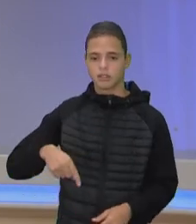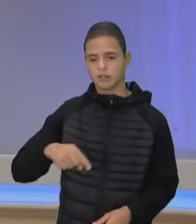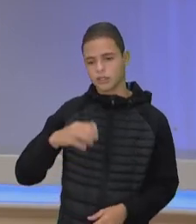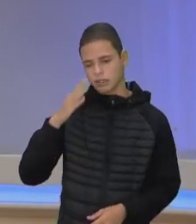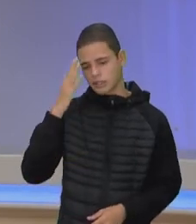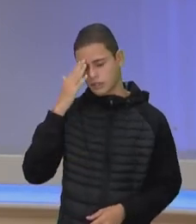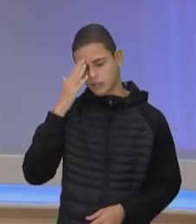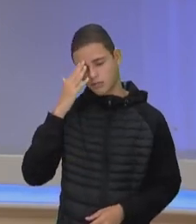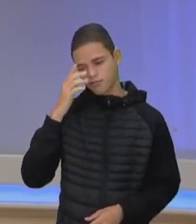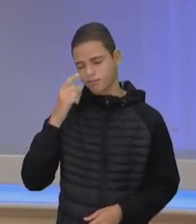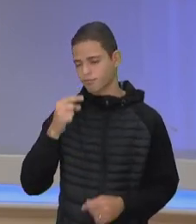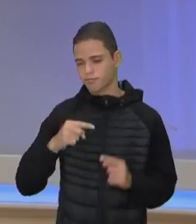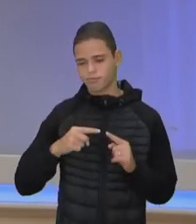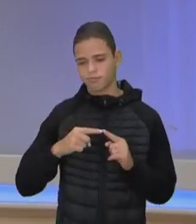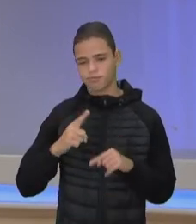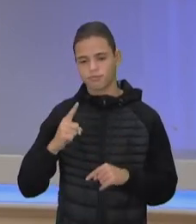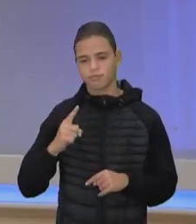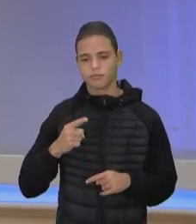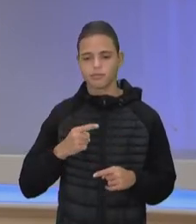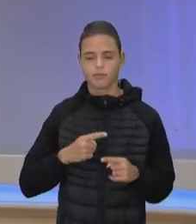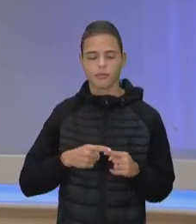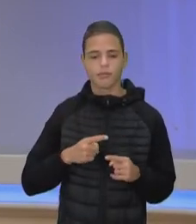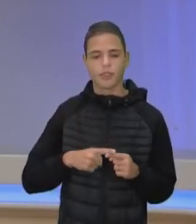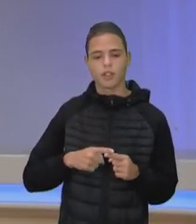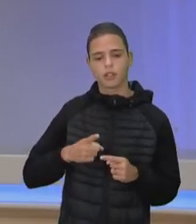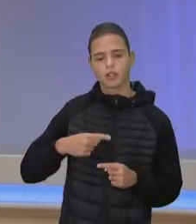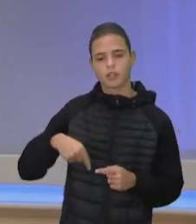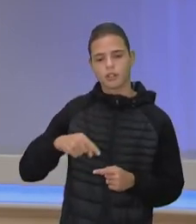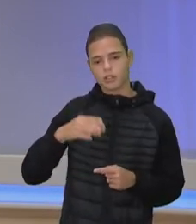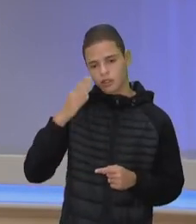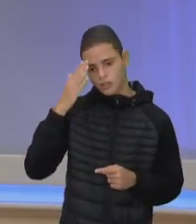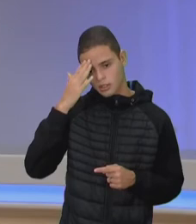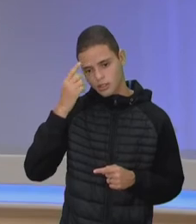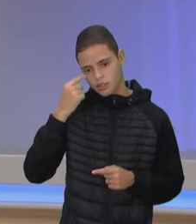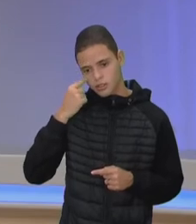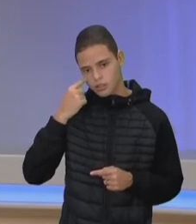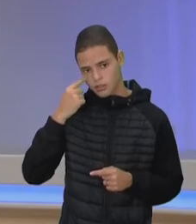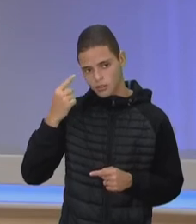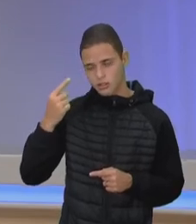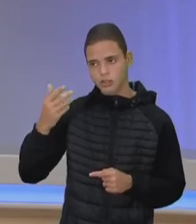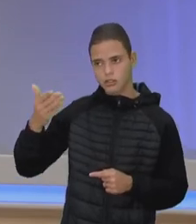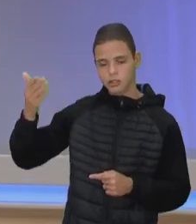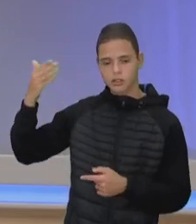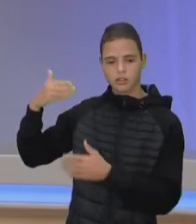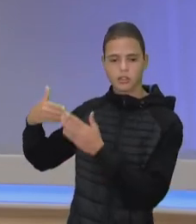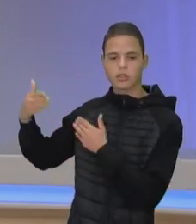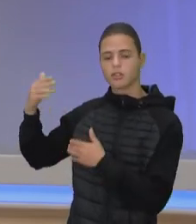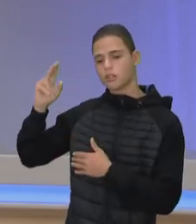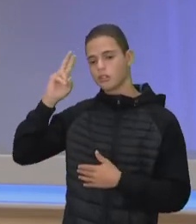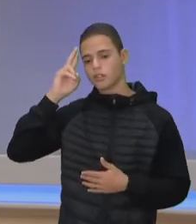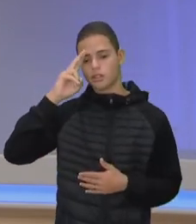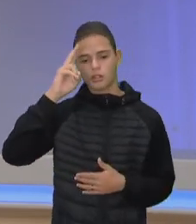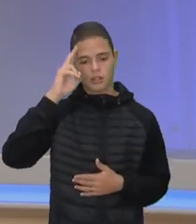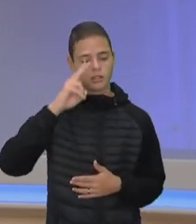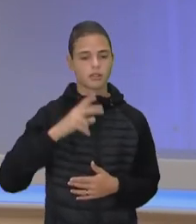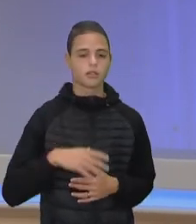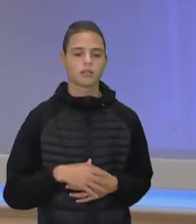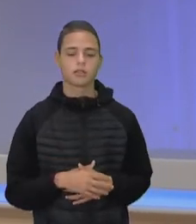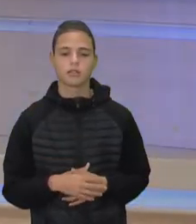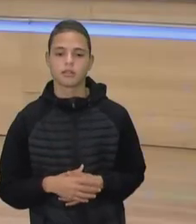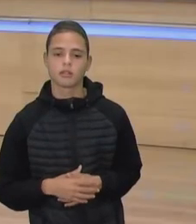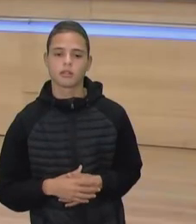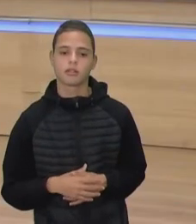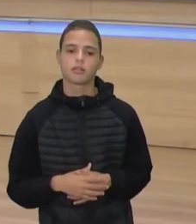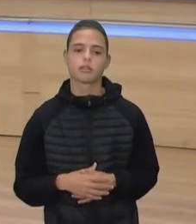não é bem assim. Por que que não é bem assim? Porque a gente olha para o passado, gente olha para a história, né? Então, quando a gente